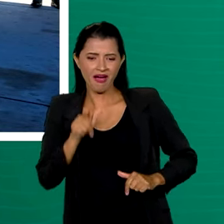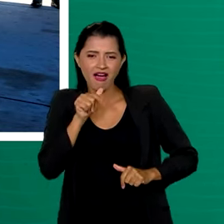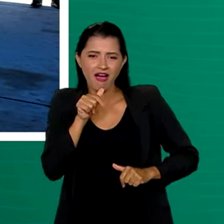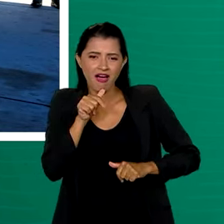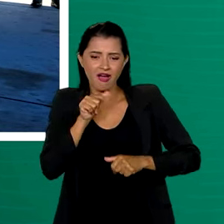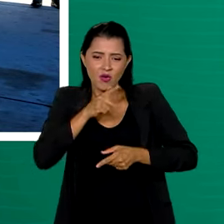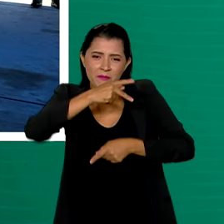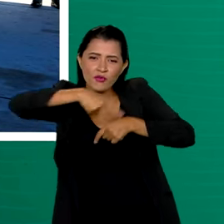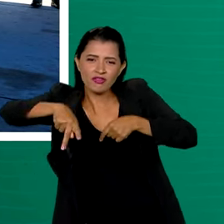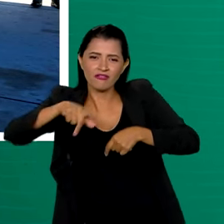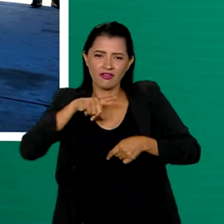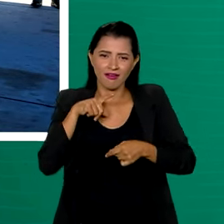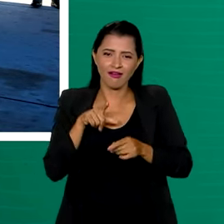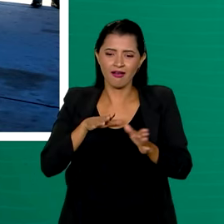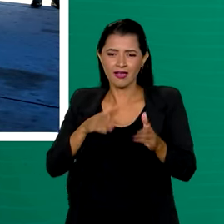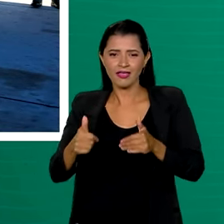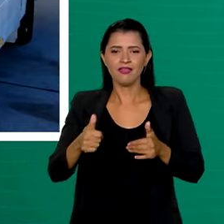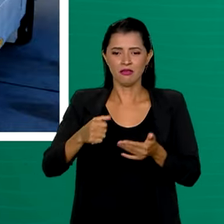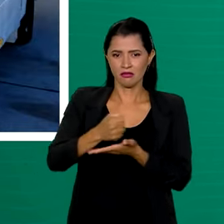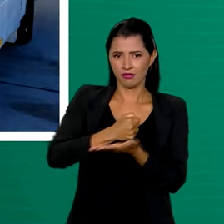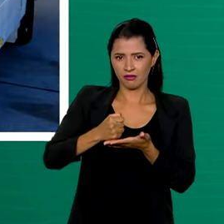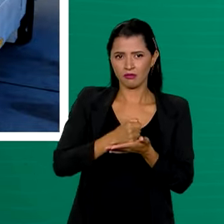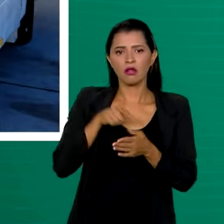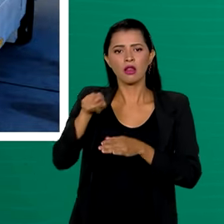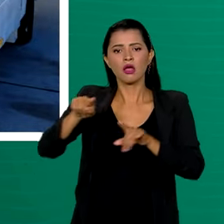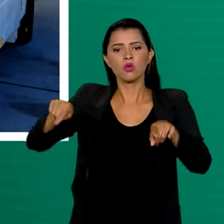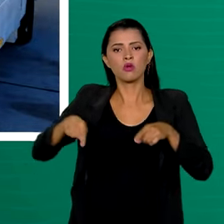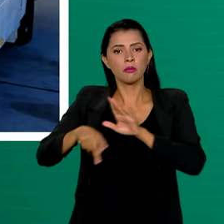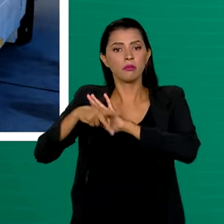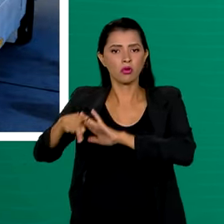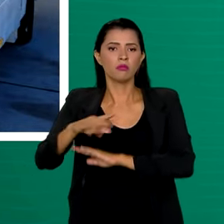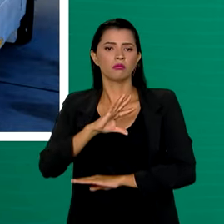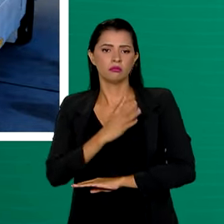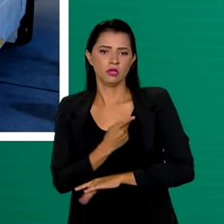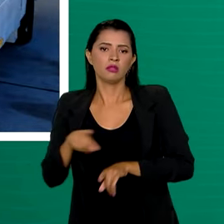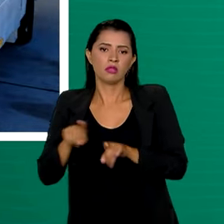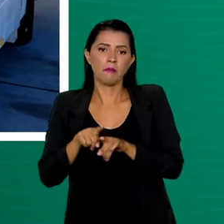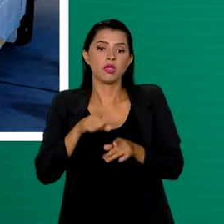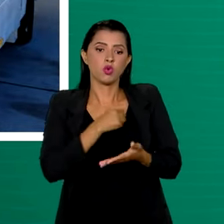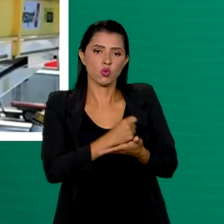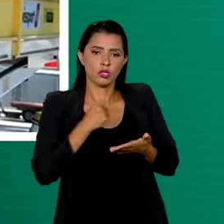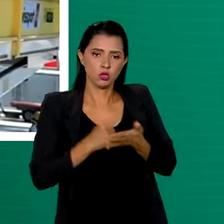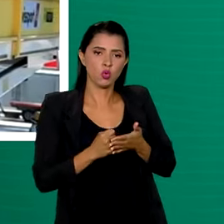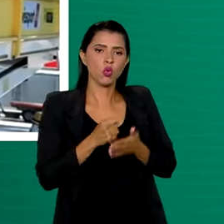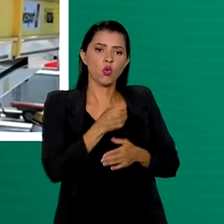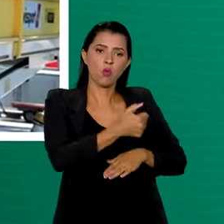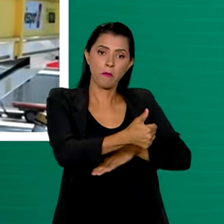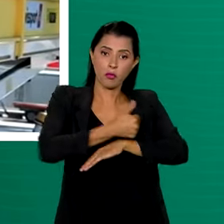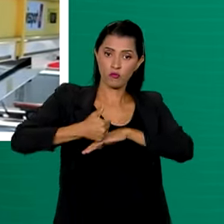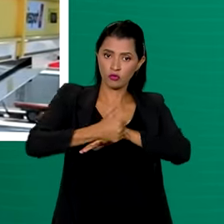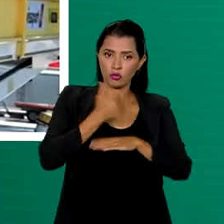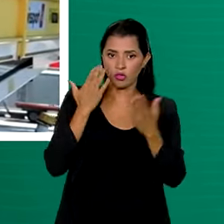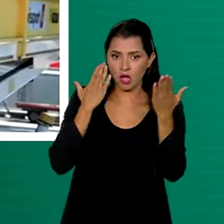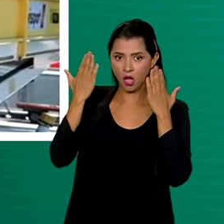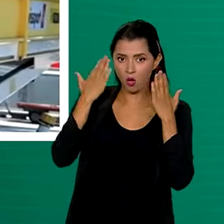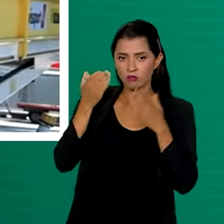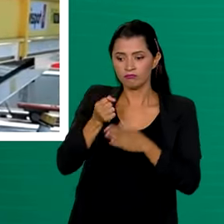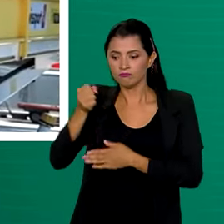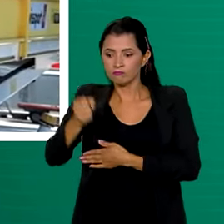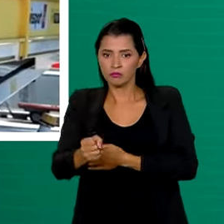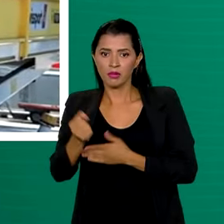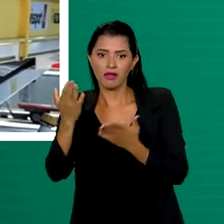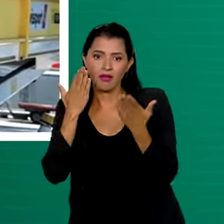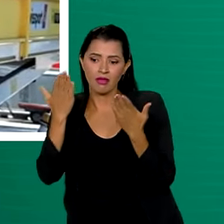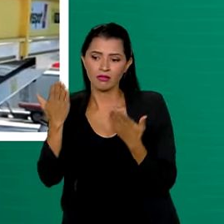O Escritório de Representação do Brasil na Palestina também contratou uma psicóloga para atender os brasileiros que estão no local,